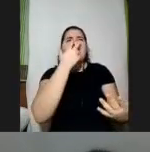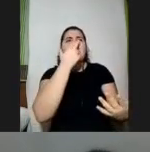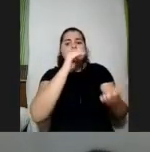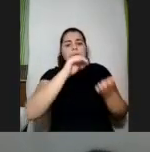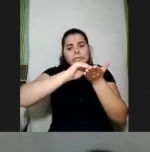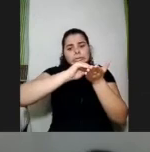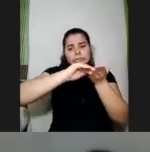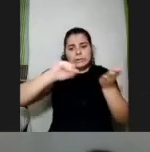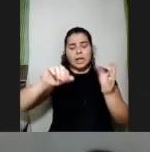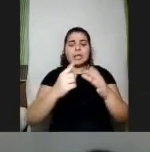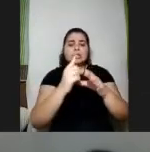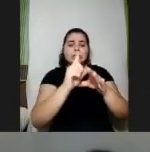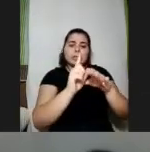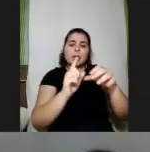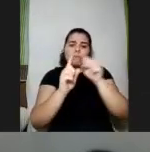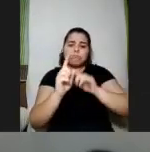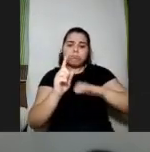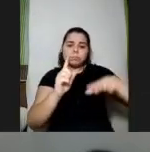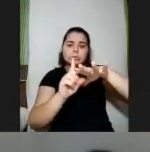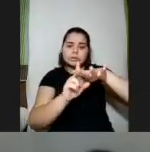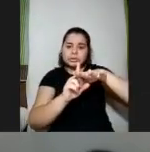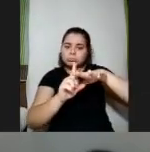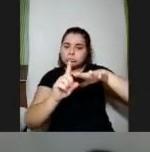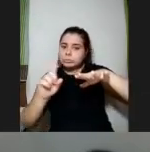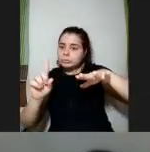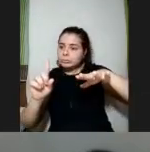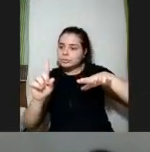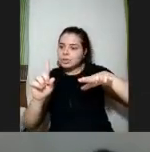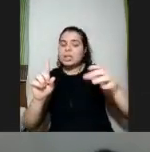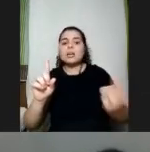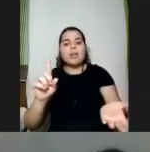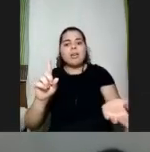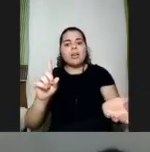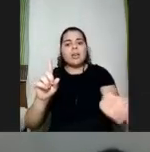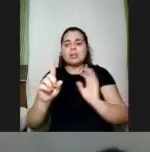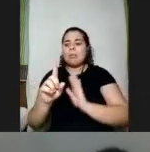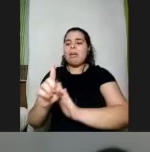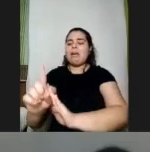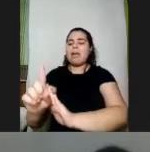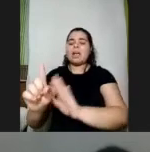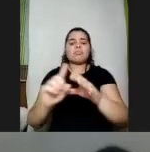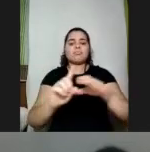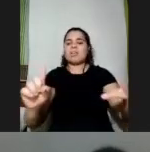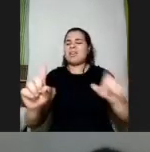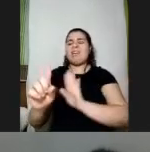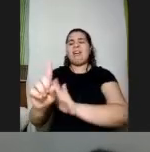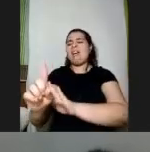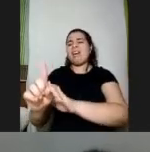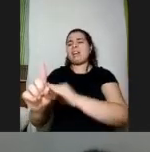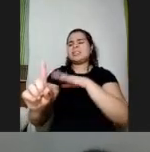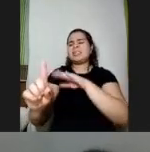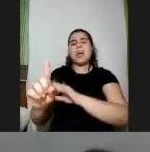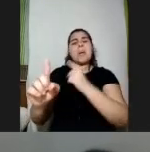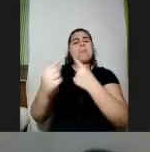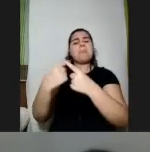do contexto e você fala o que na minha infância a chamava do café com leite você bota ela como uma pessoa café com leite você fala não ela não vale porque gente ela é